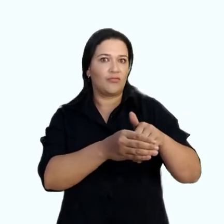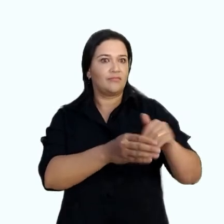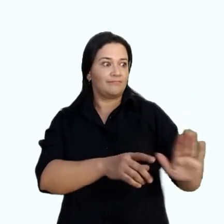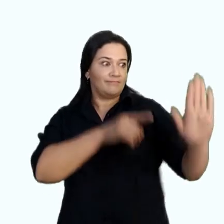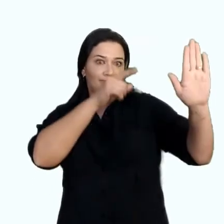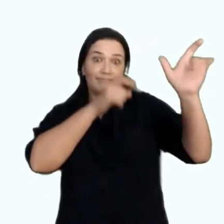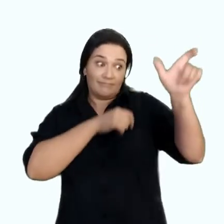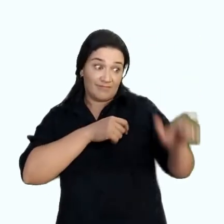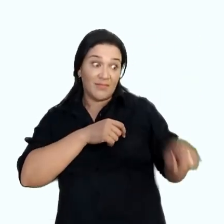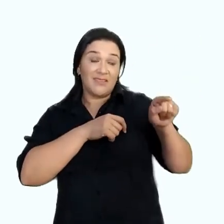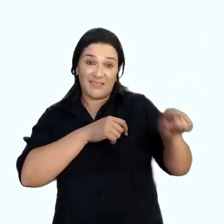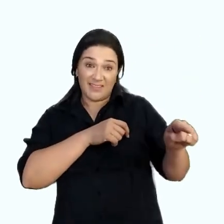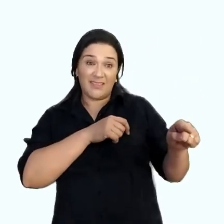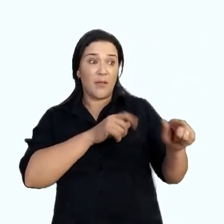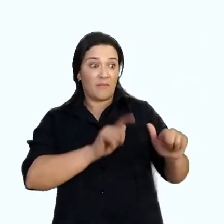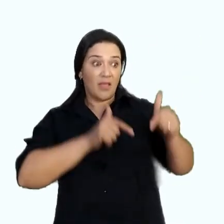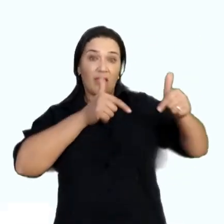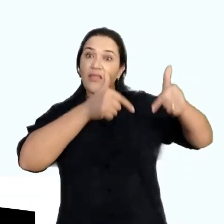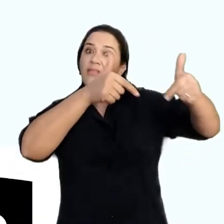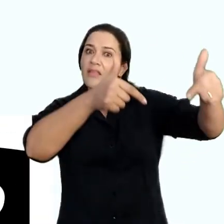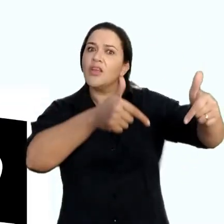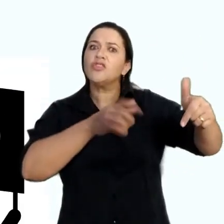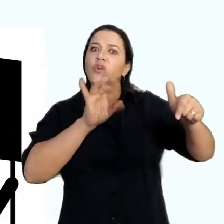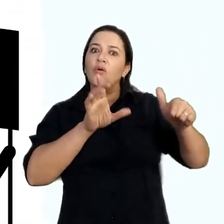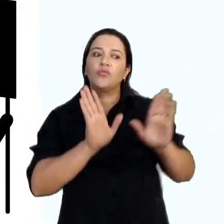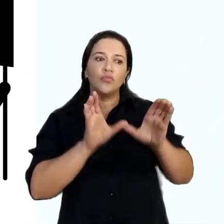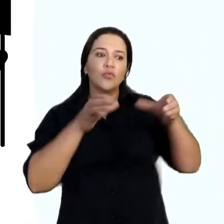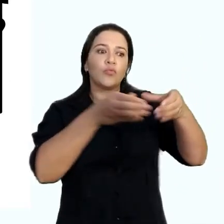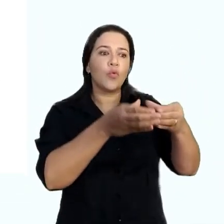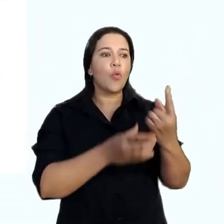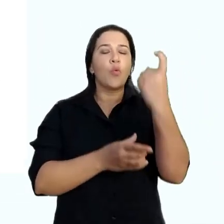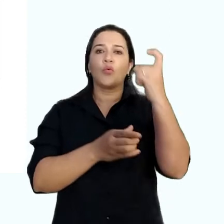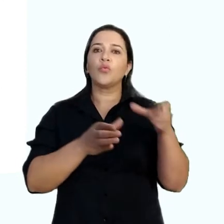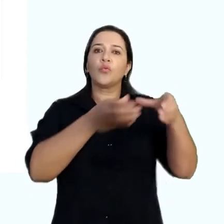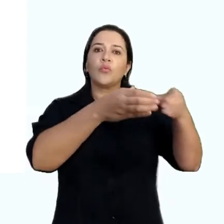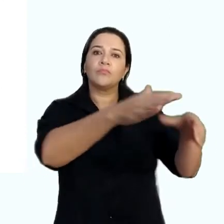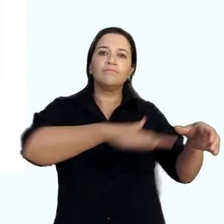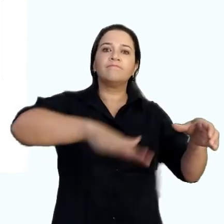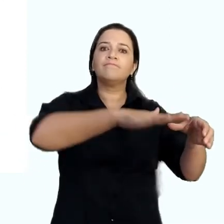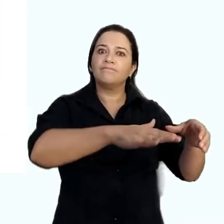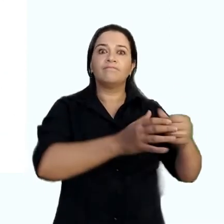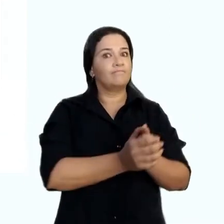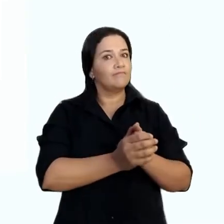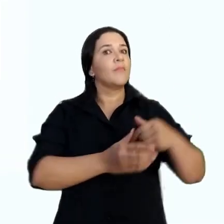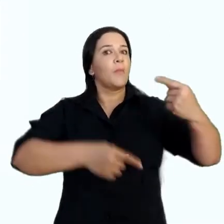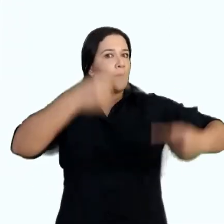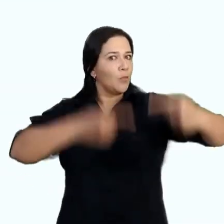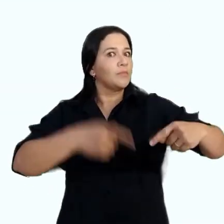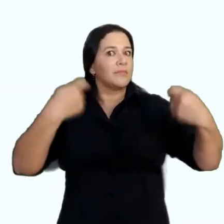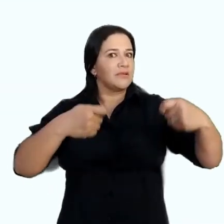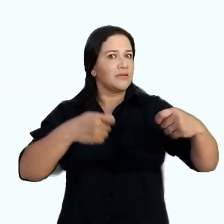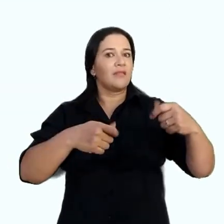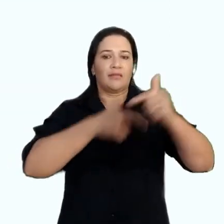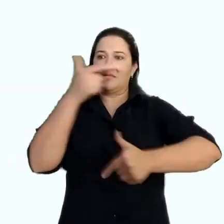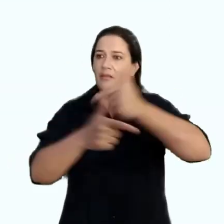um candidato caso ele se manifeste defensor somente de uma categoria de pessoas. Um político está a serviço do